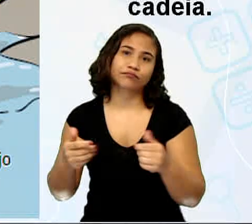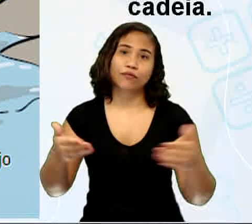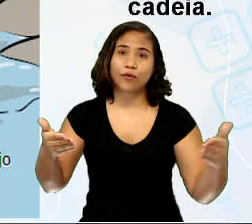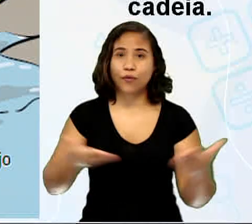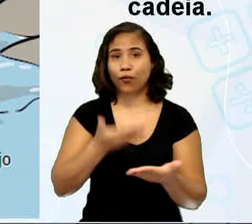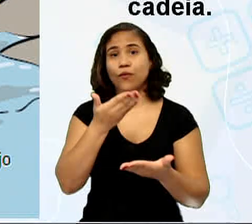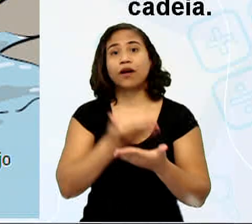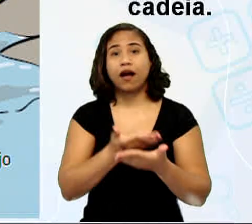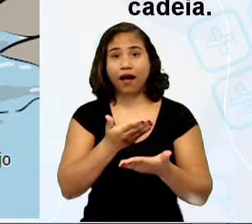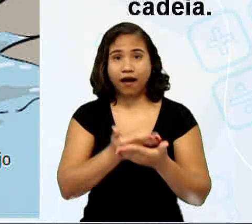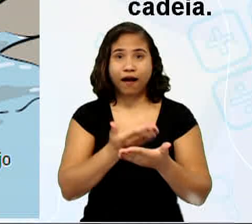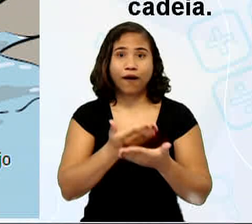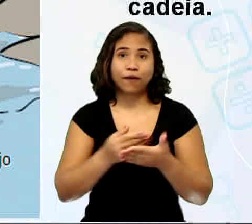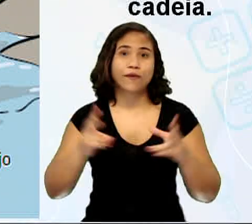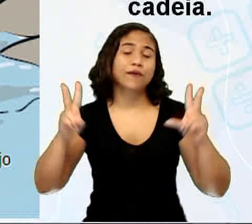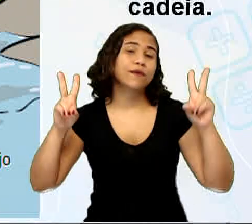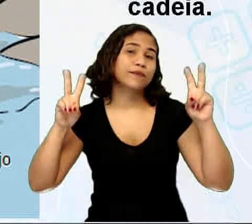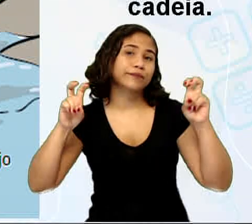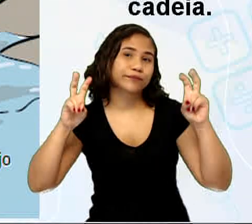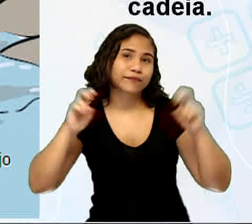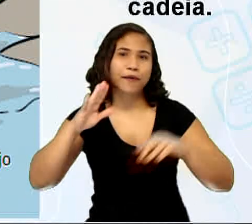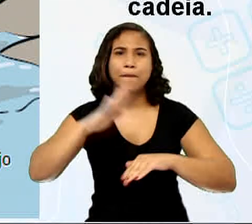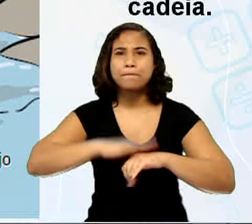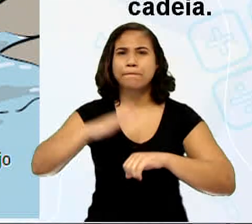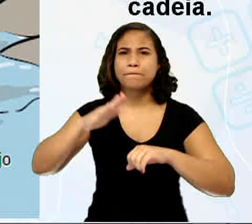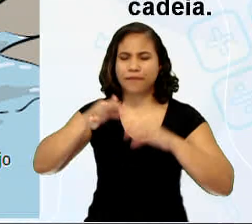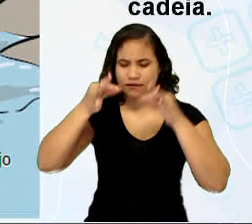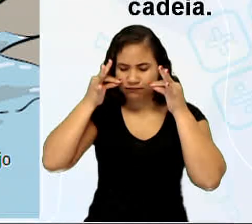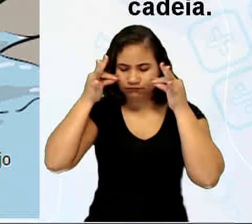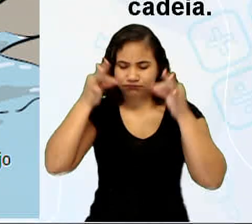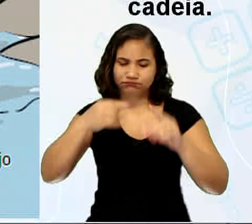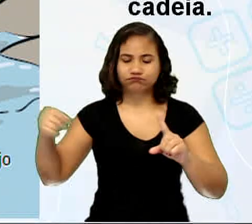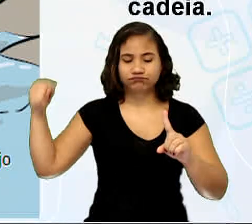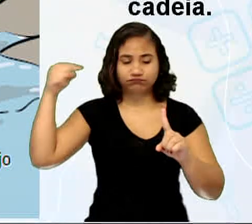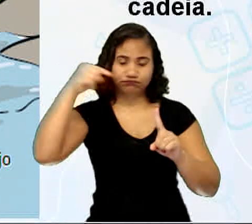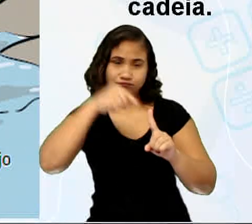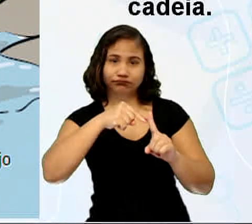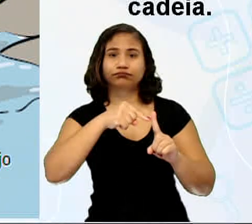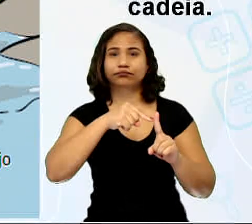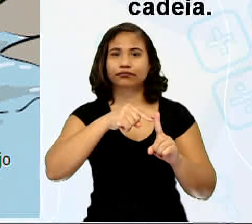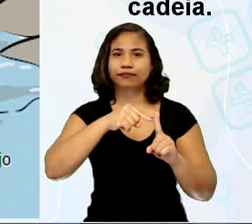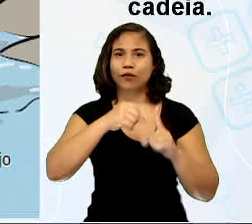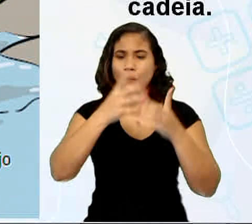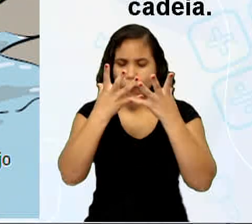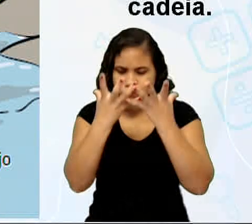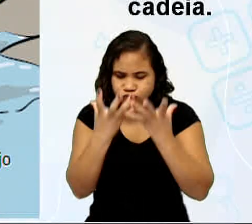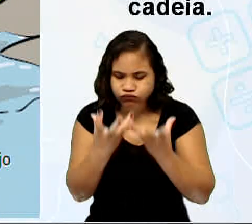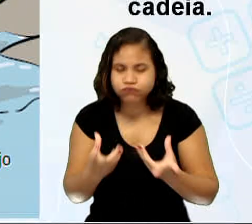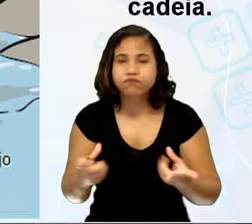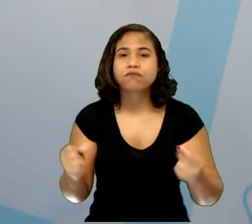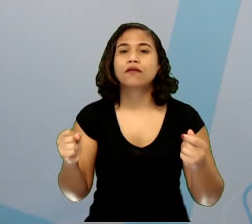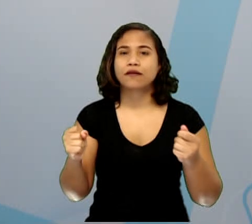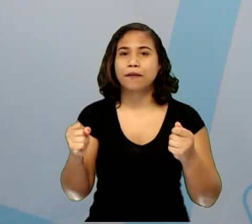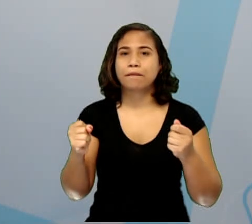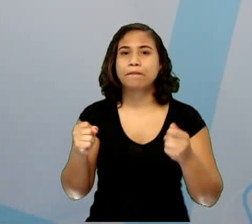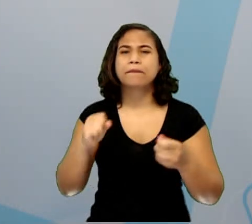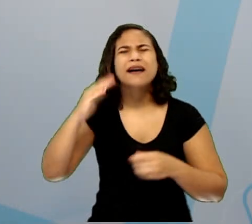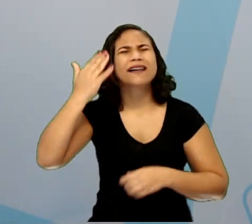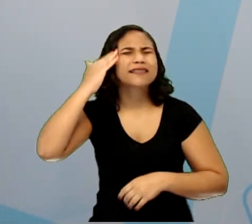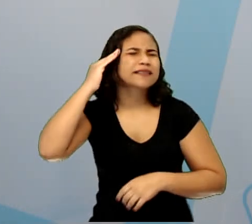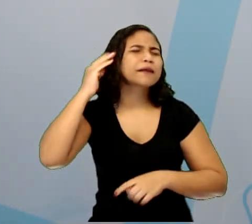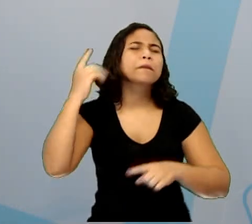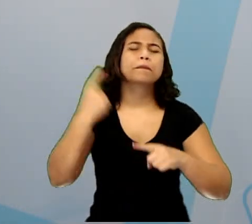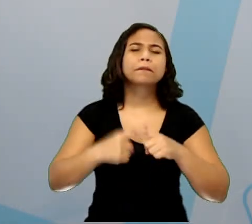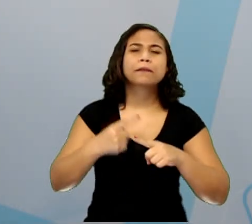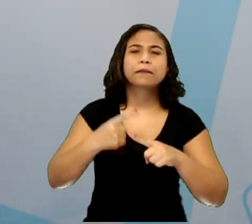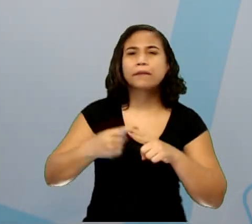hoje, nós vamos dar mais ênfase ao ato de decompôr. Para entendermos por que é